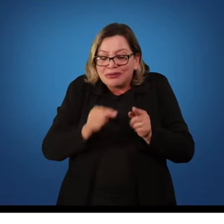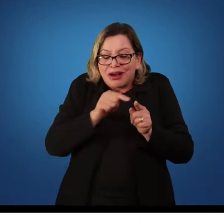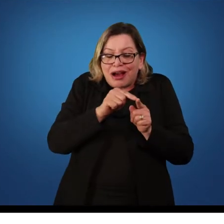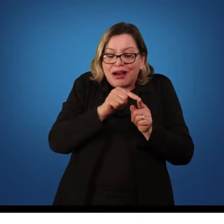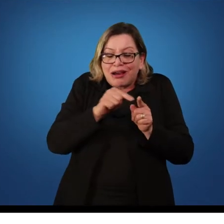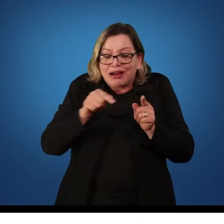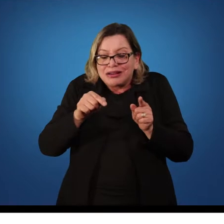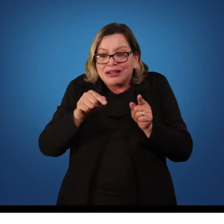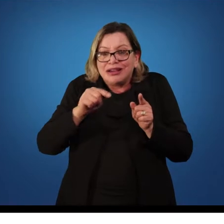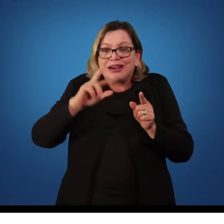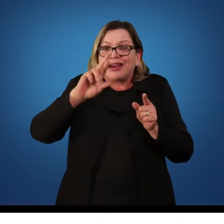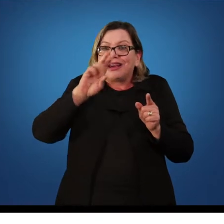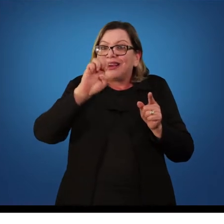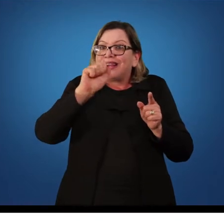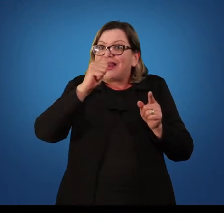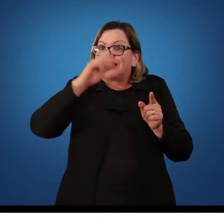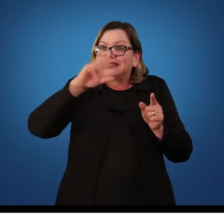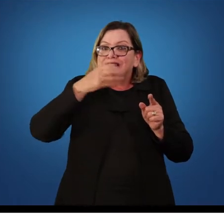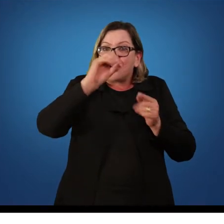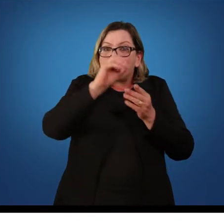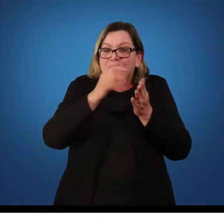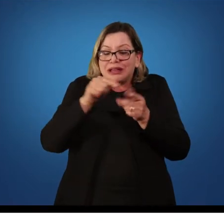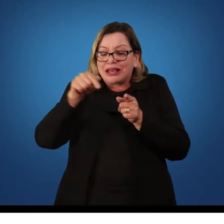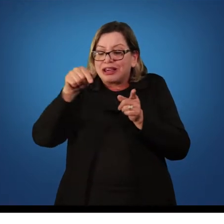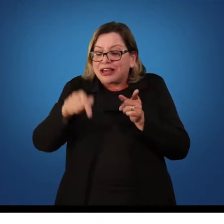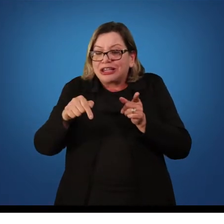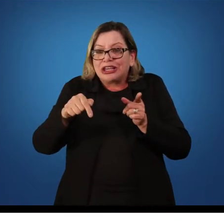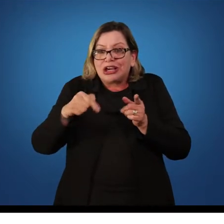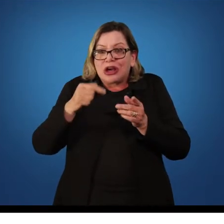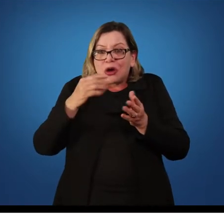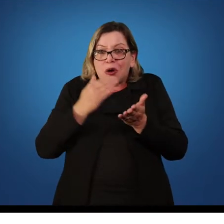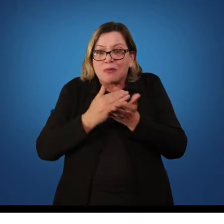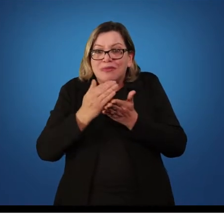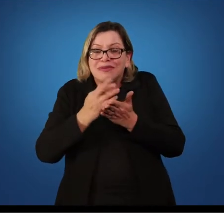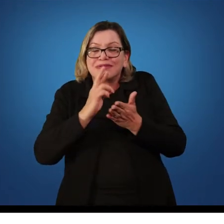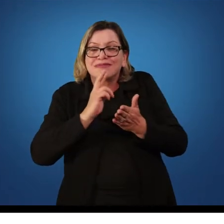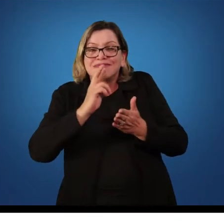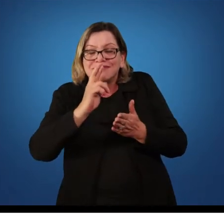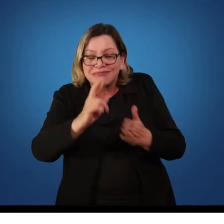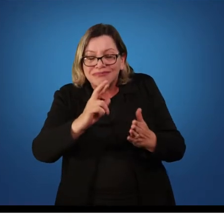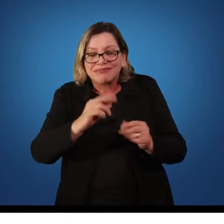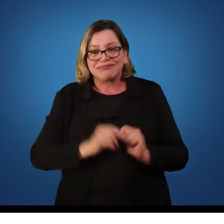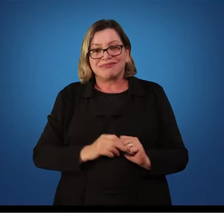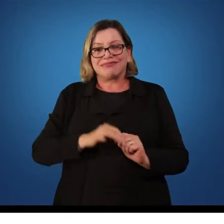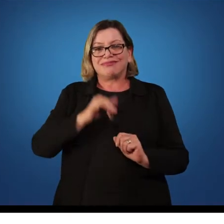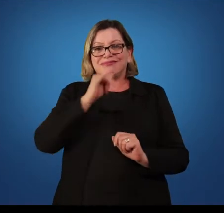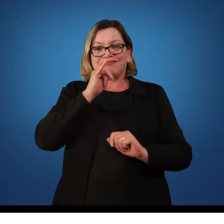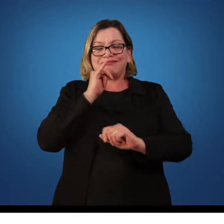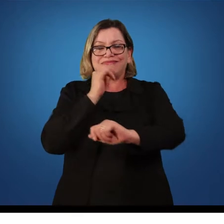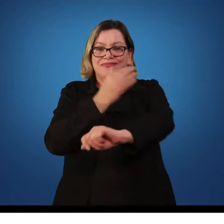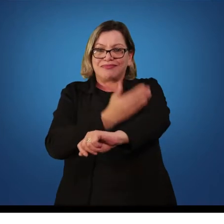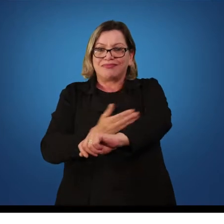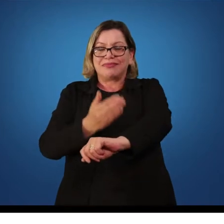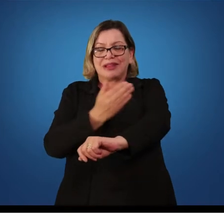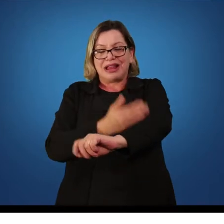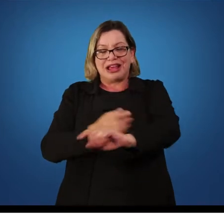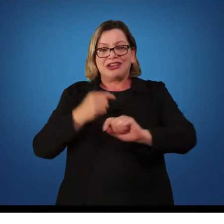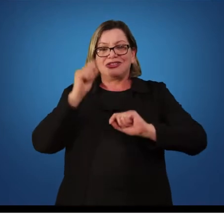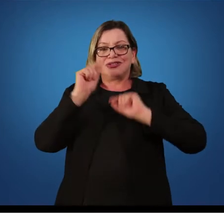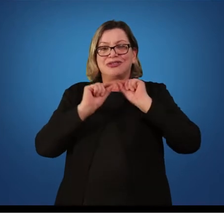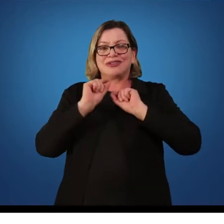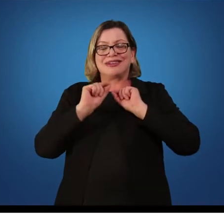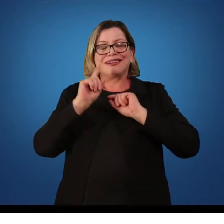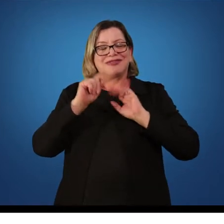e o início da resposta. Um exemplo prático de aplicação do tempo de